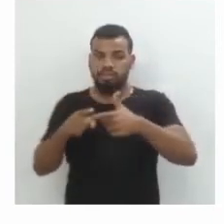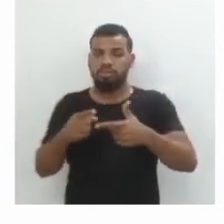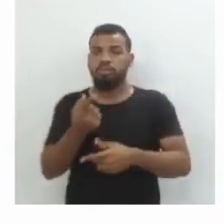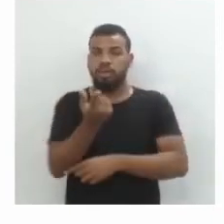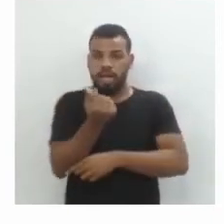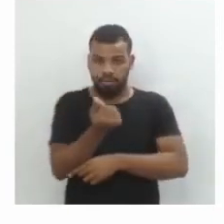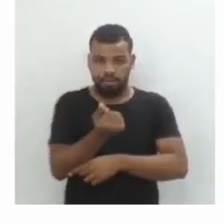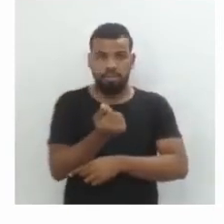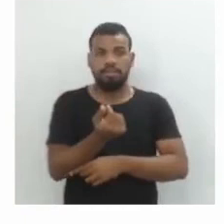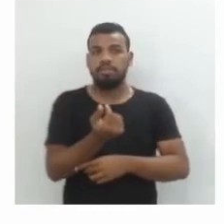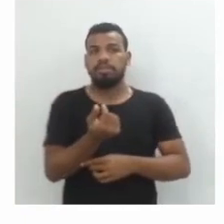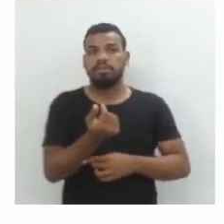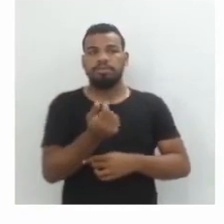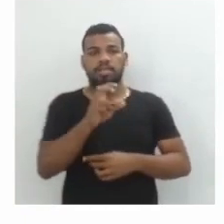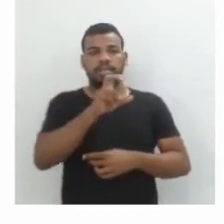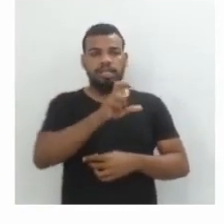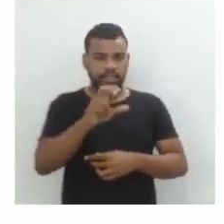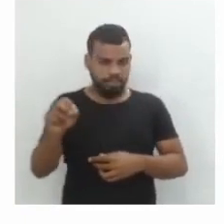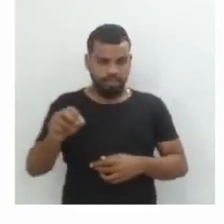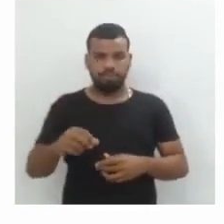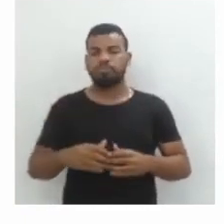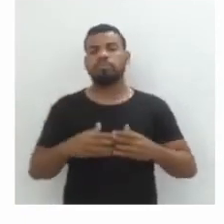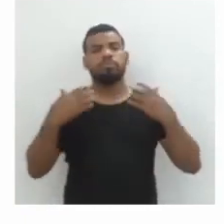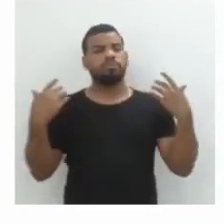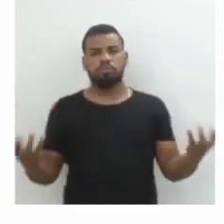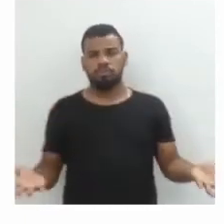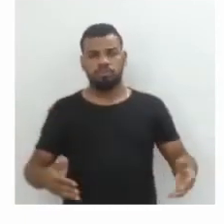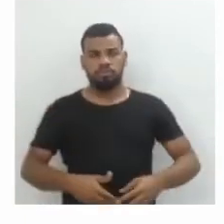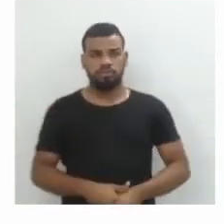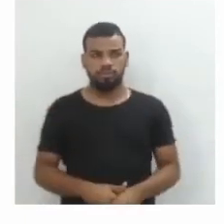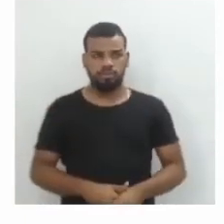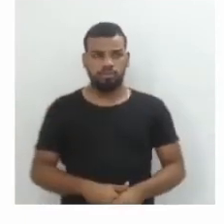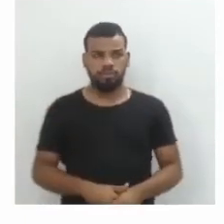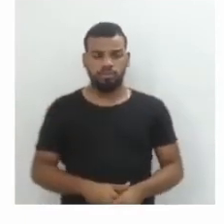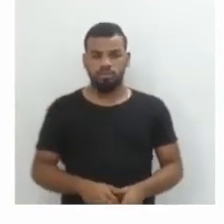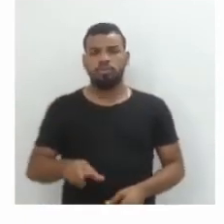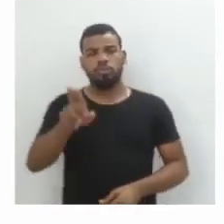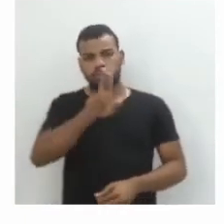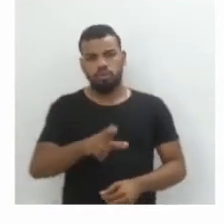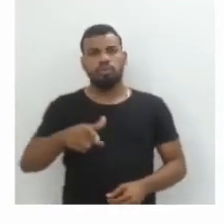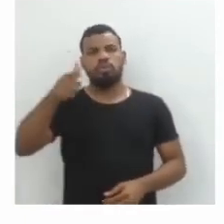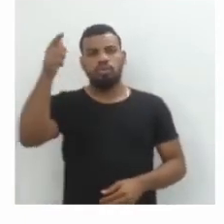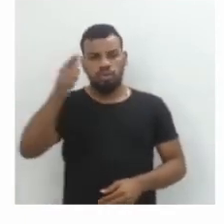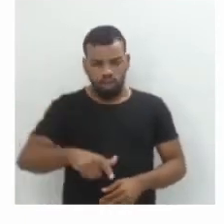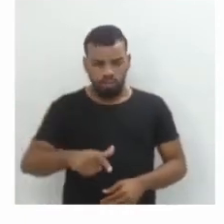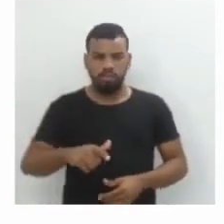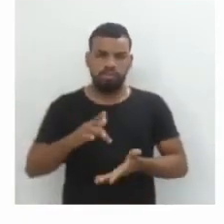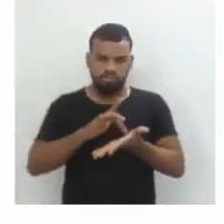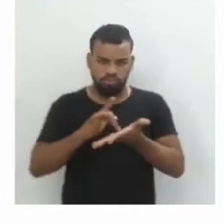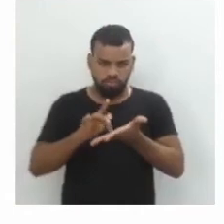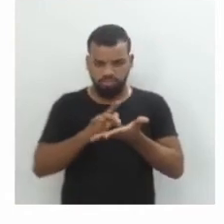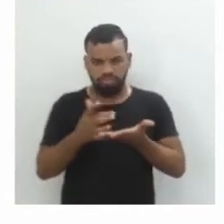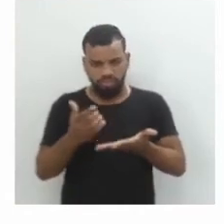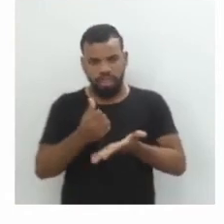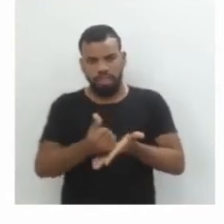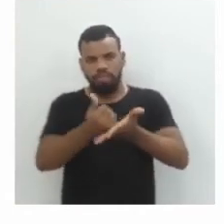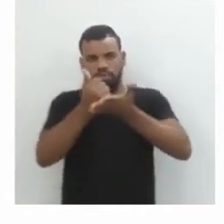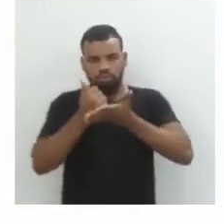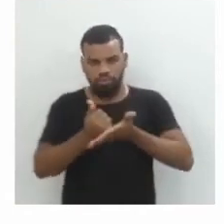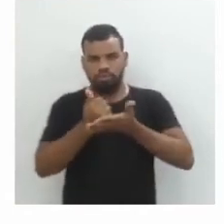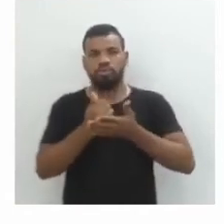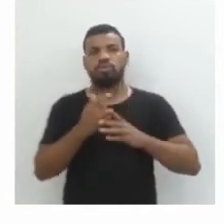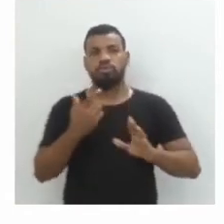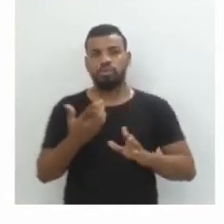capital é igual a R$,00. Ou seja, utilizando novamente a calculadora para nos auxiliar nessa operação, a gente